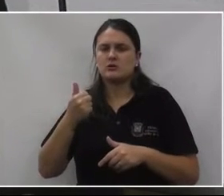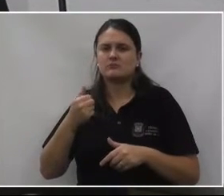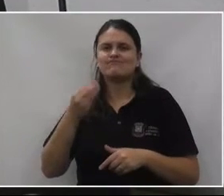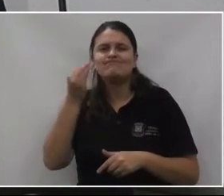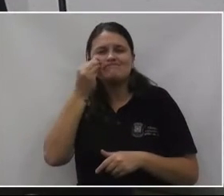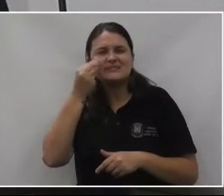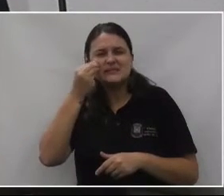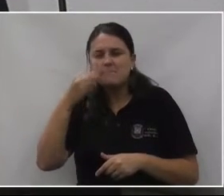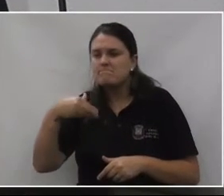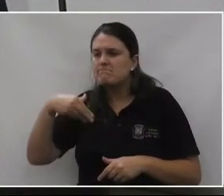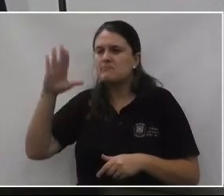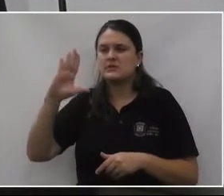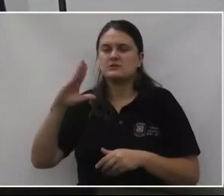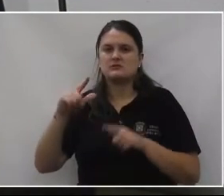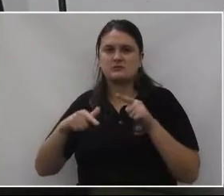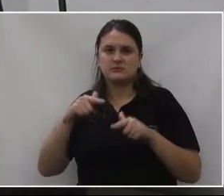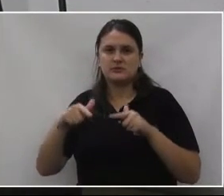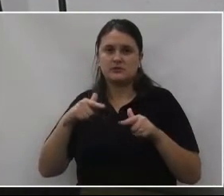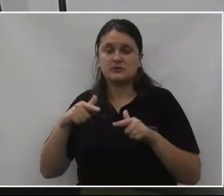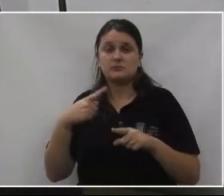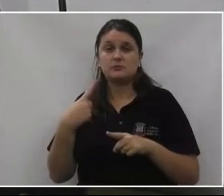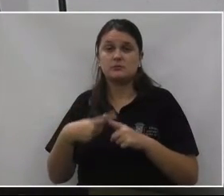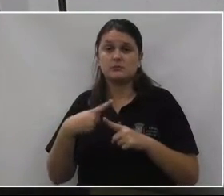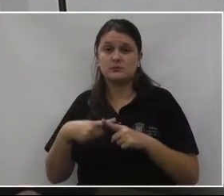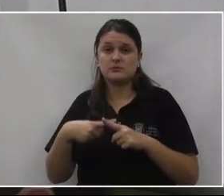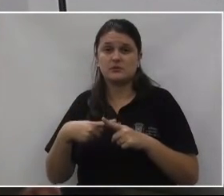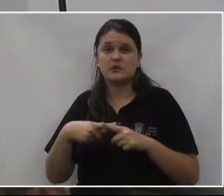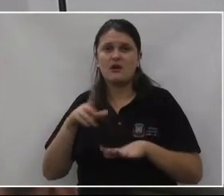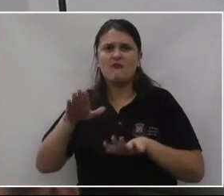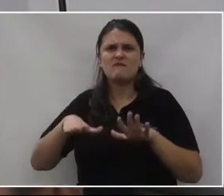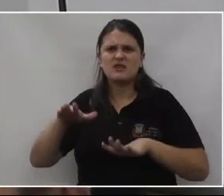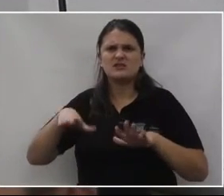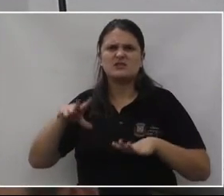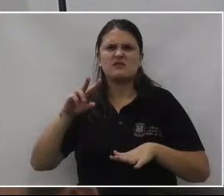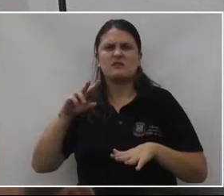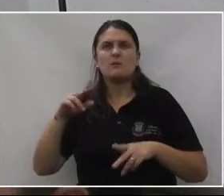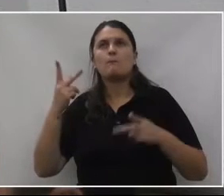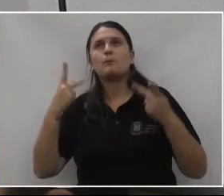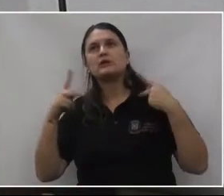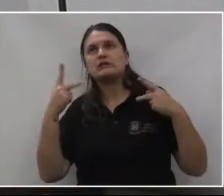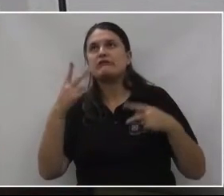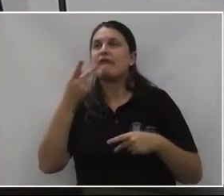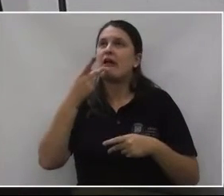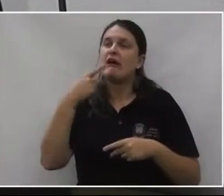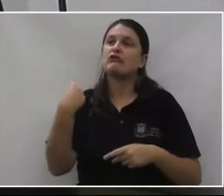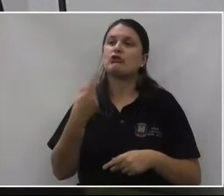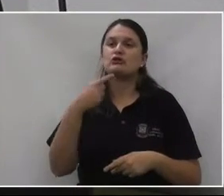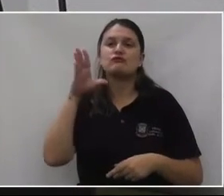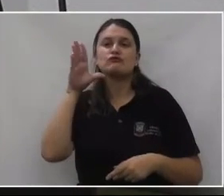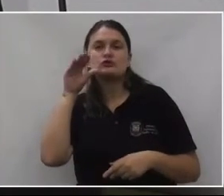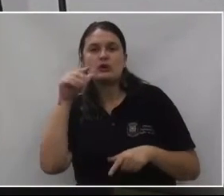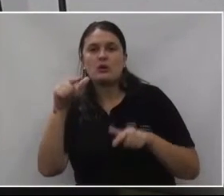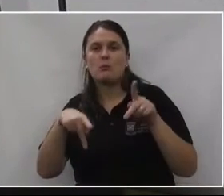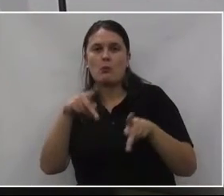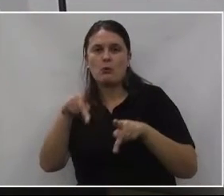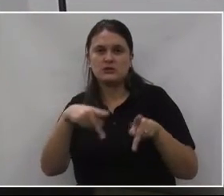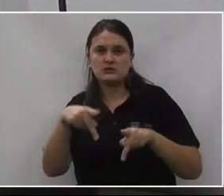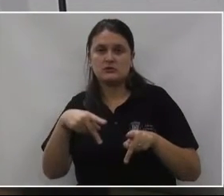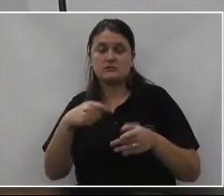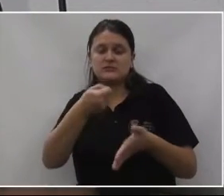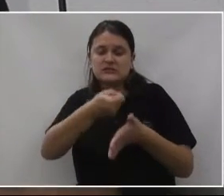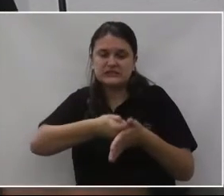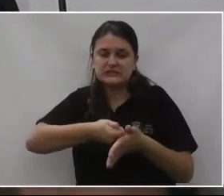o que puder, porque muitos políticos falam, a gente é funcionário do povo, então essa